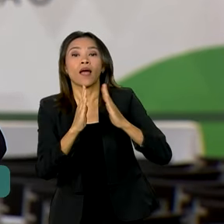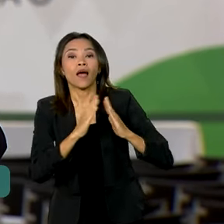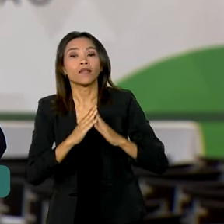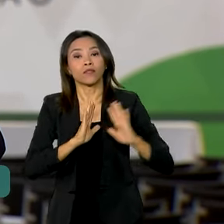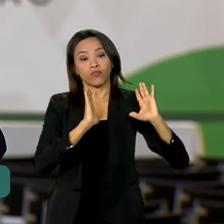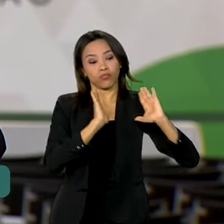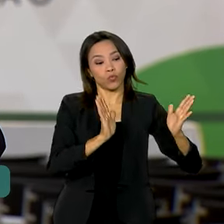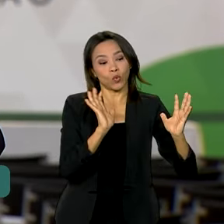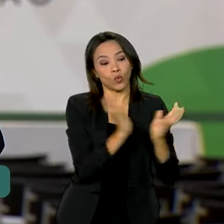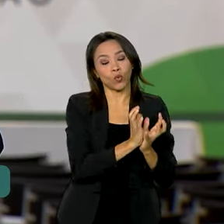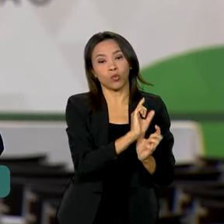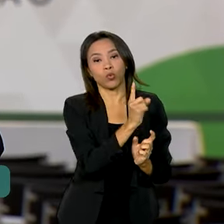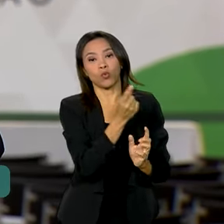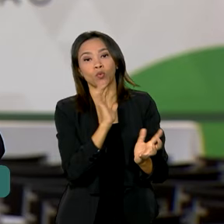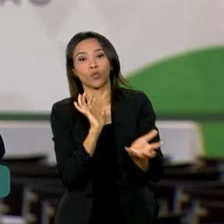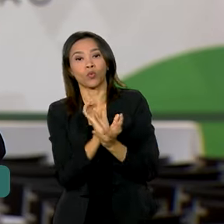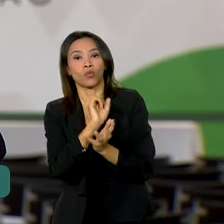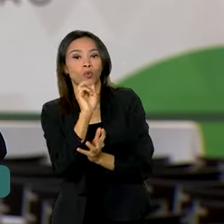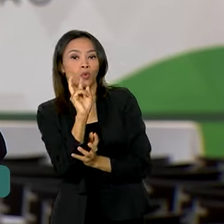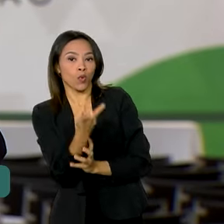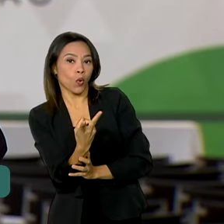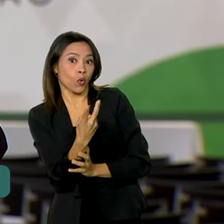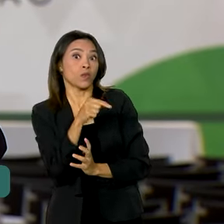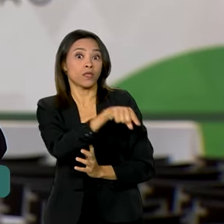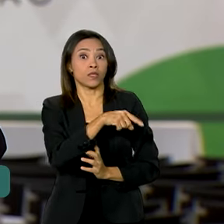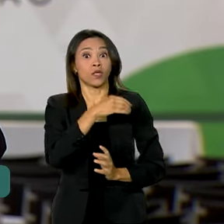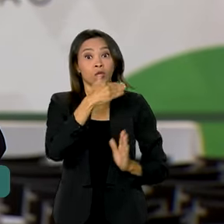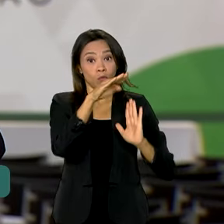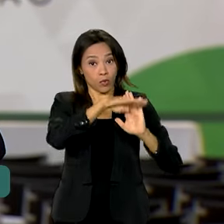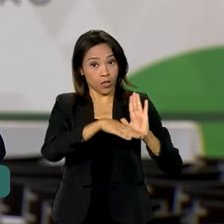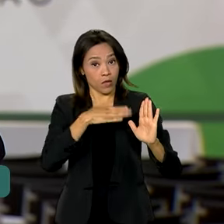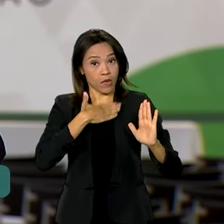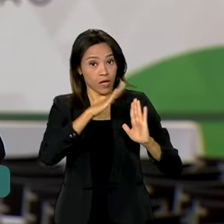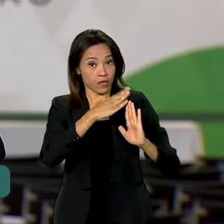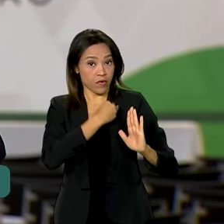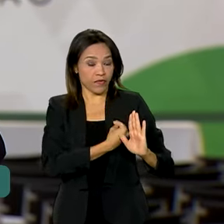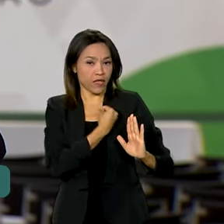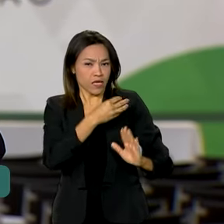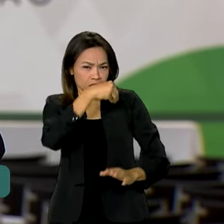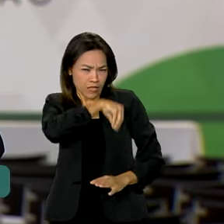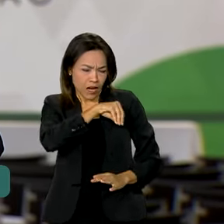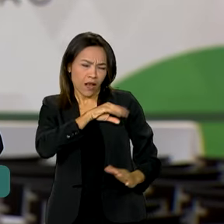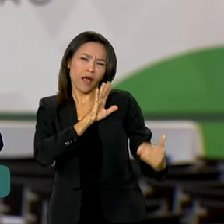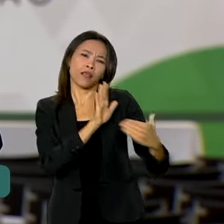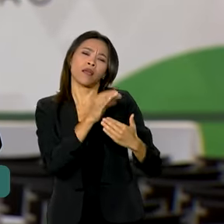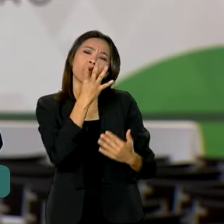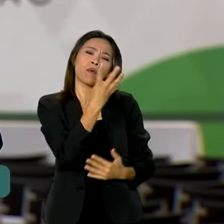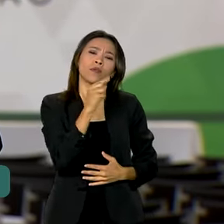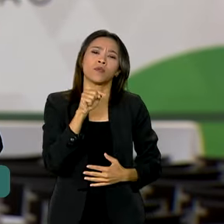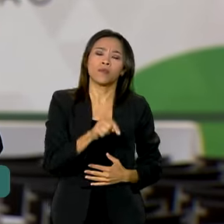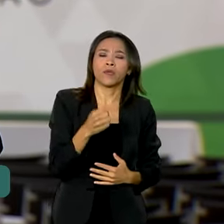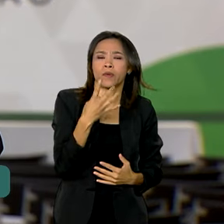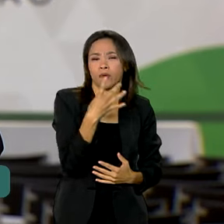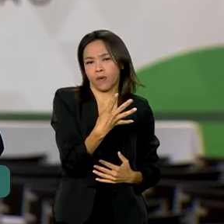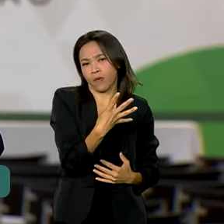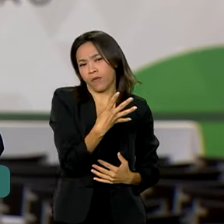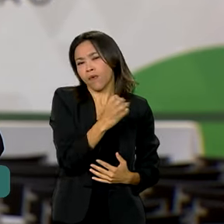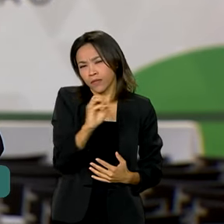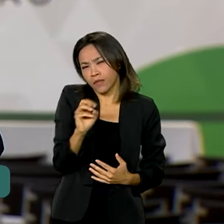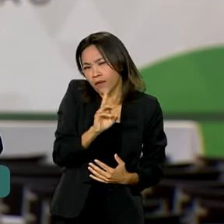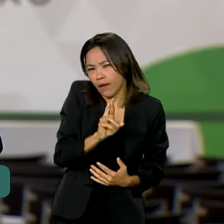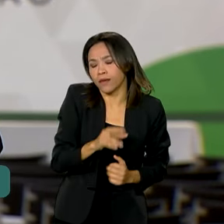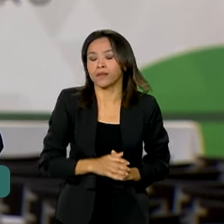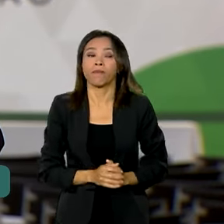faixas 1 e 2 do programa Minha Casa Minha Vida, com renda mensal de até R$.400. Além